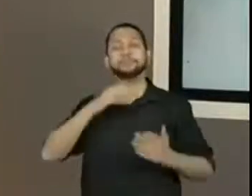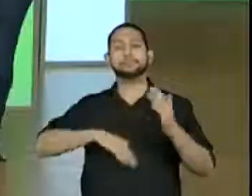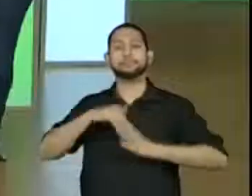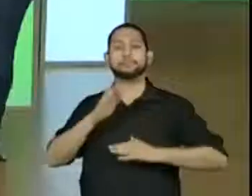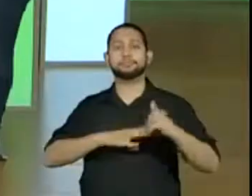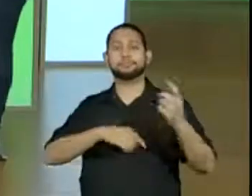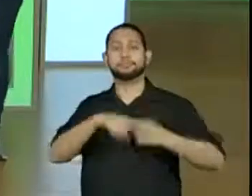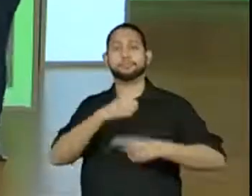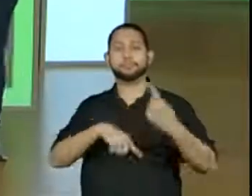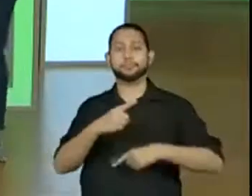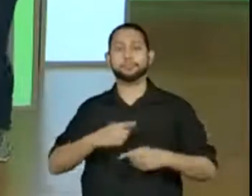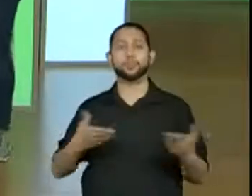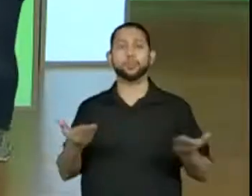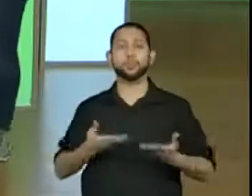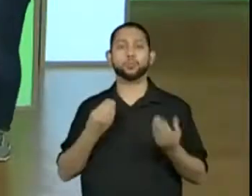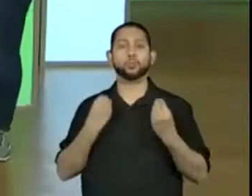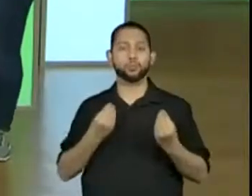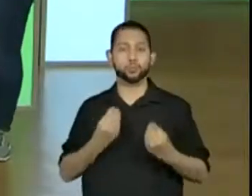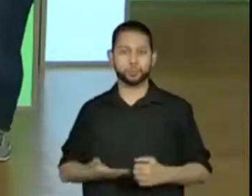de hoje? Vamos lá.